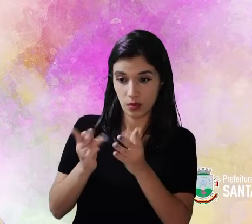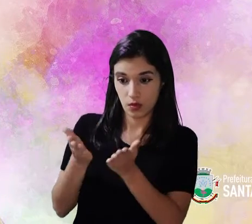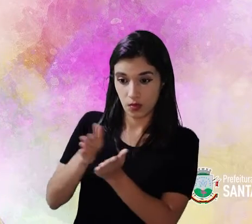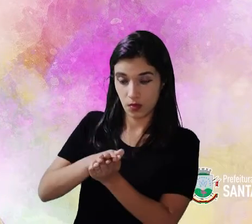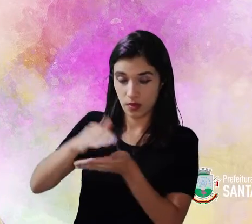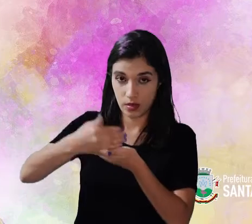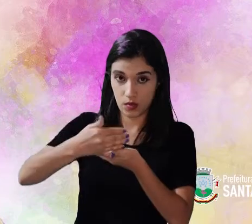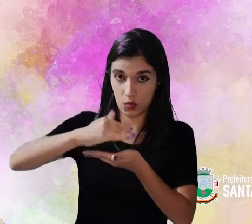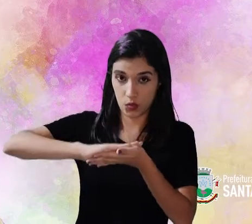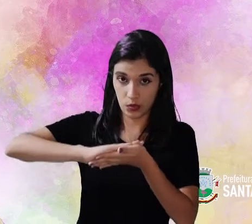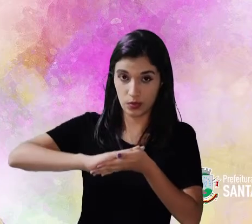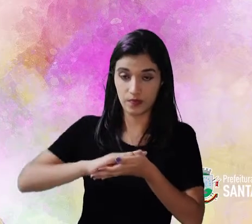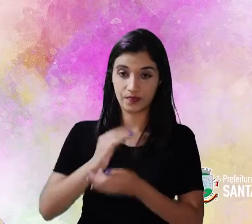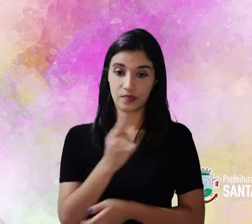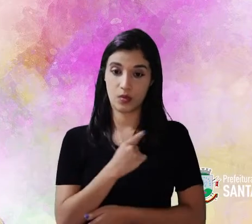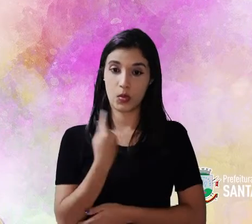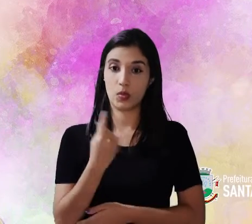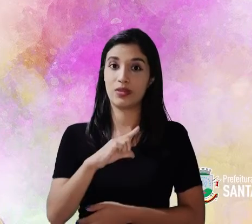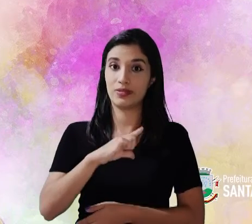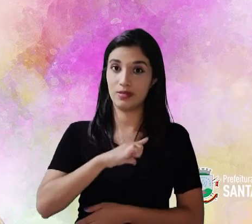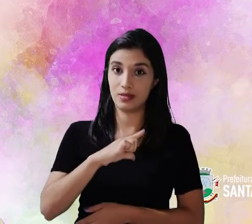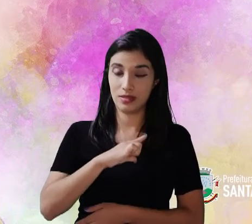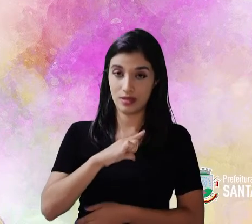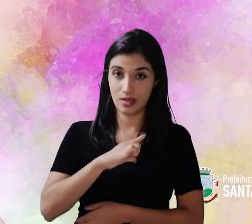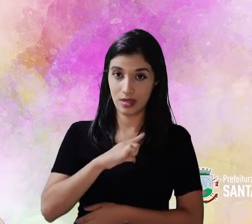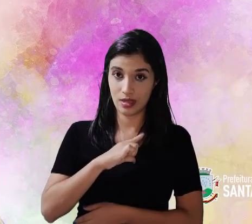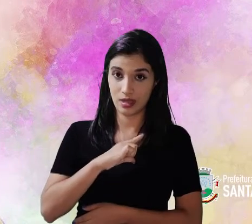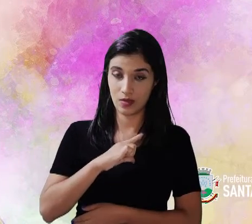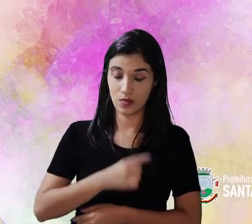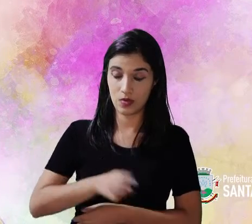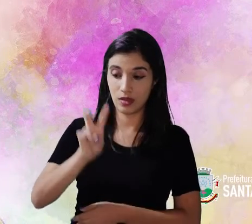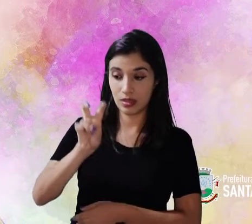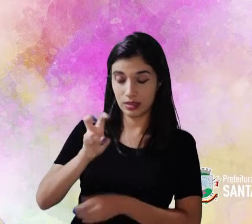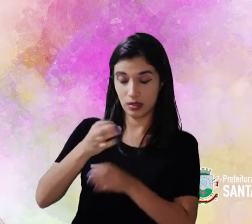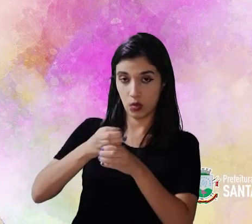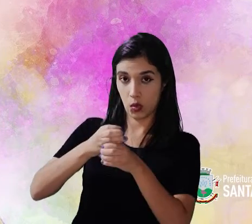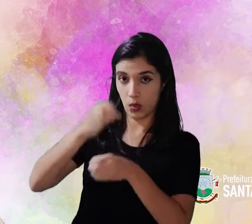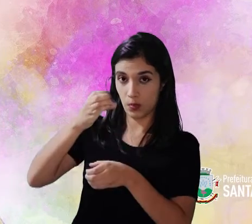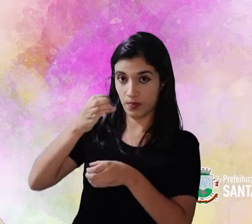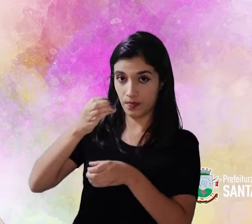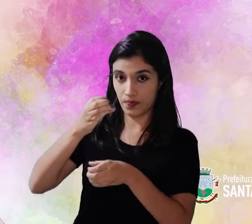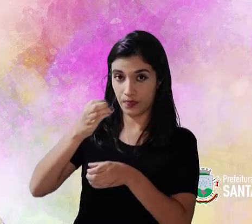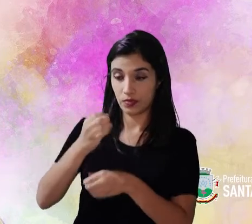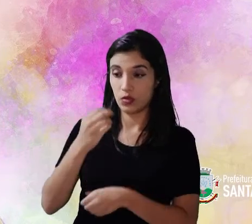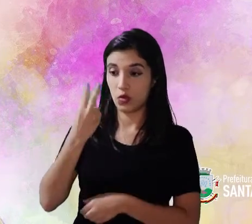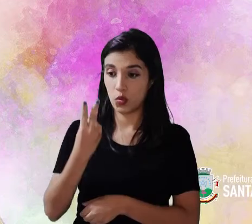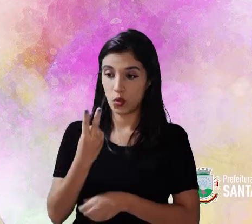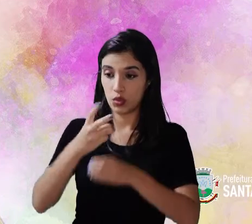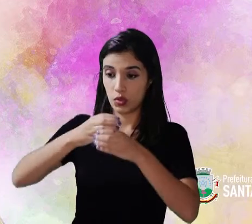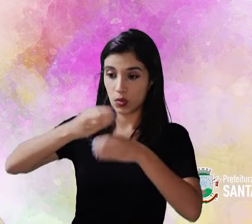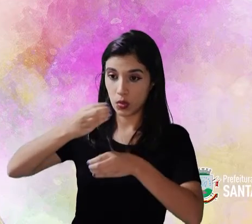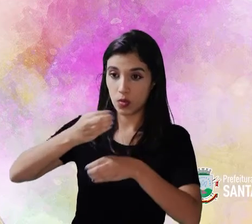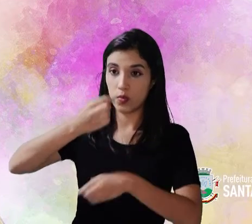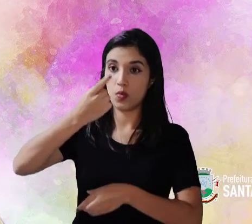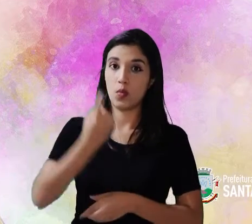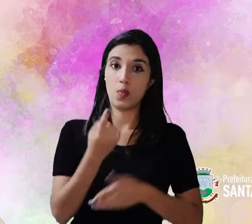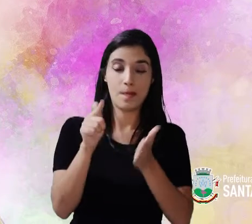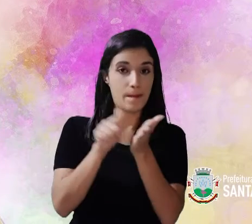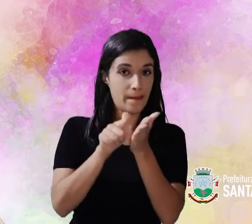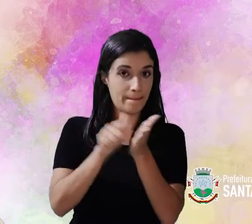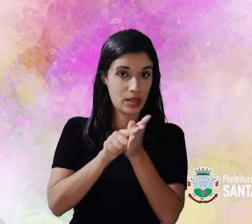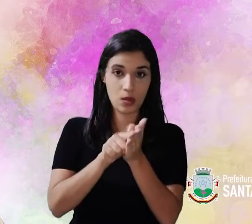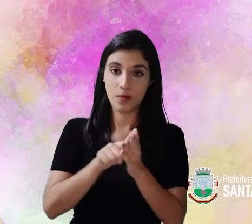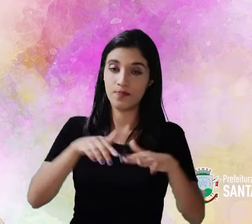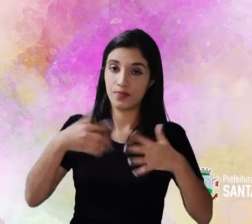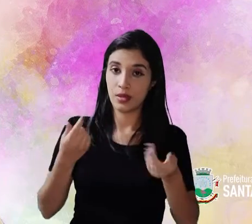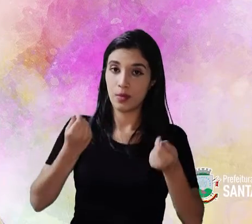certo? Como nós temos cinco copos a cada dois copos nós vamos